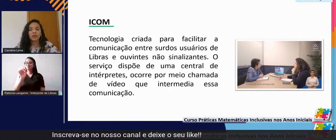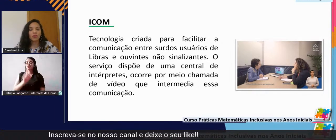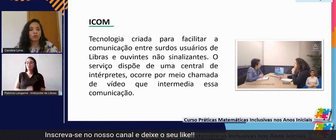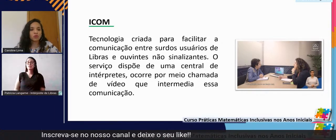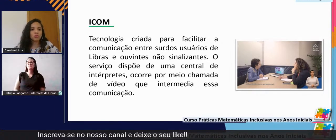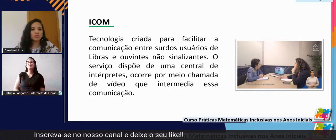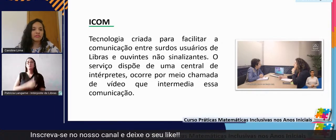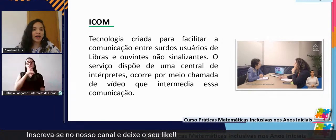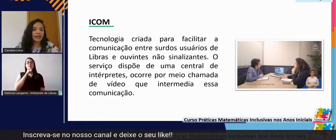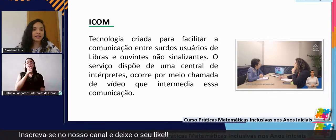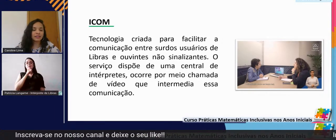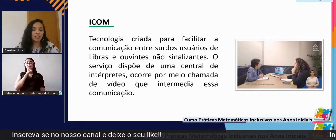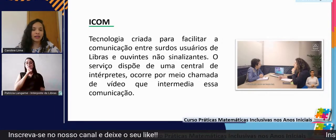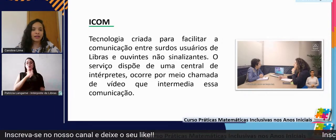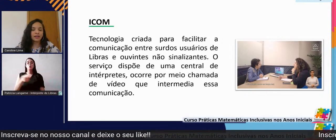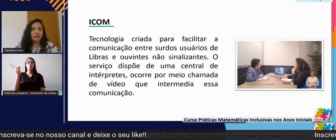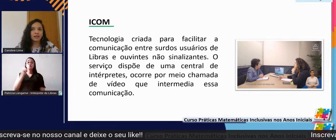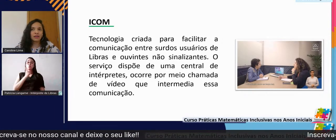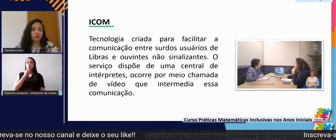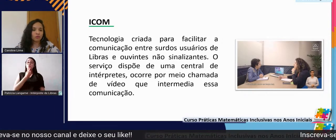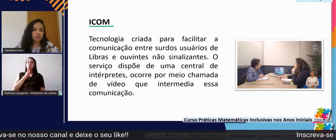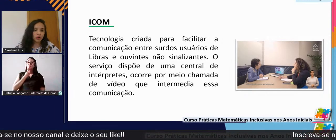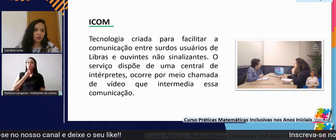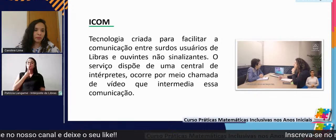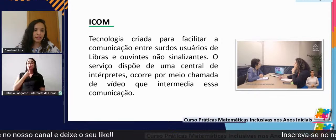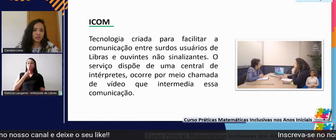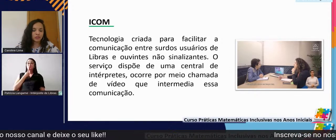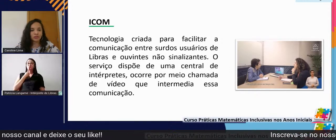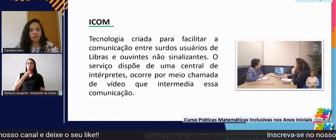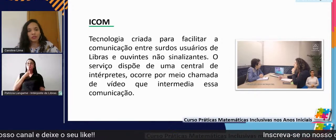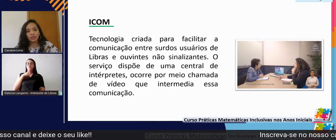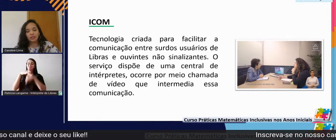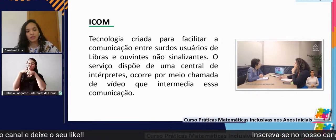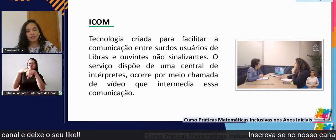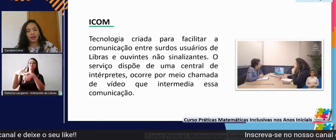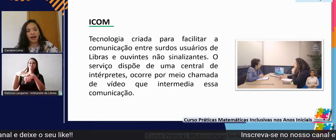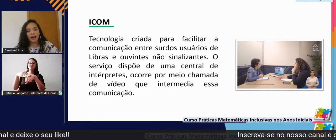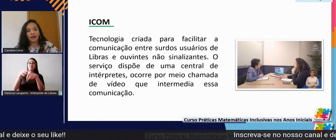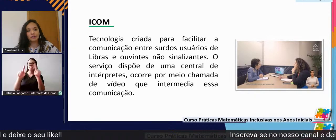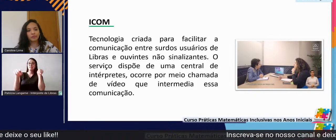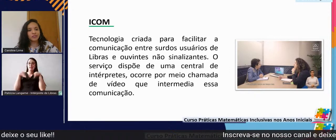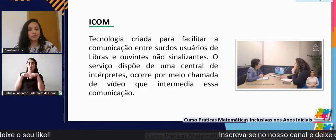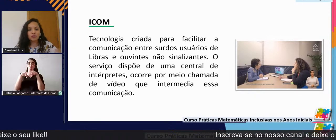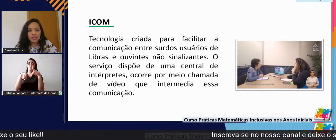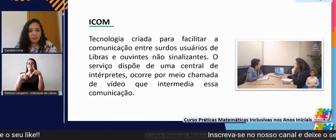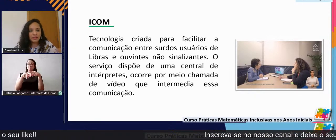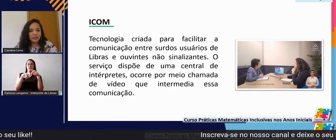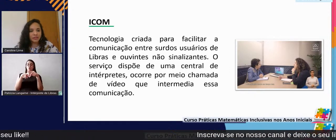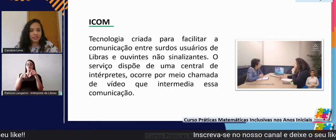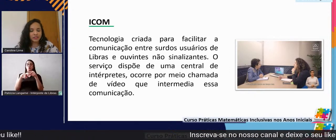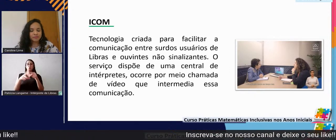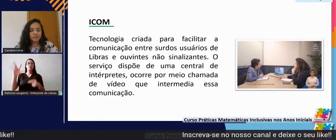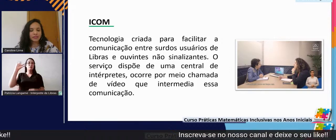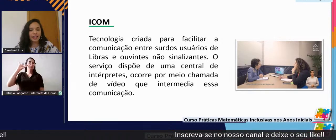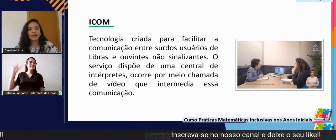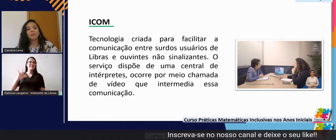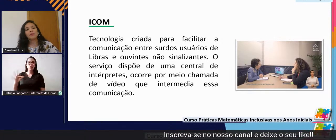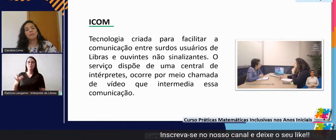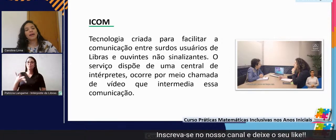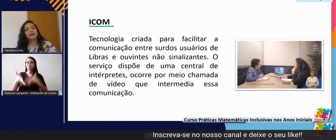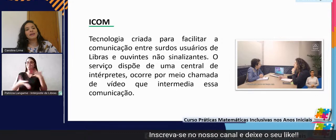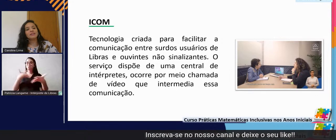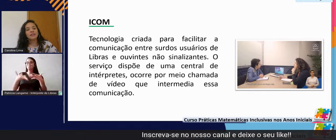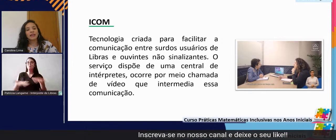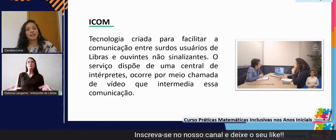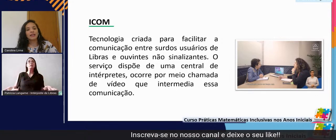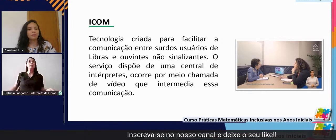exemplo o surdo vai até um consultório médico e lá o médico não sabe Libras caramba